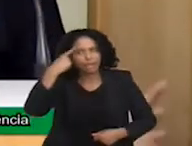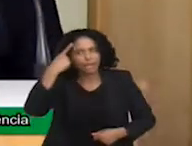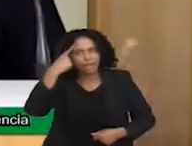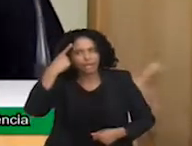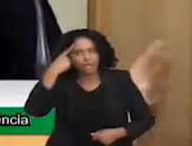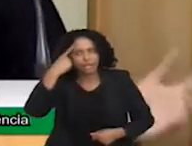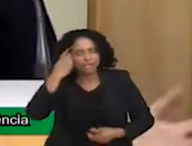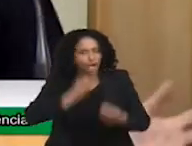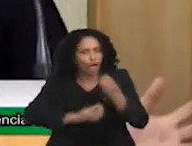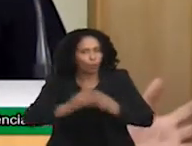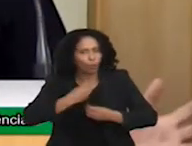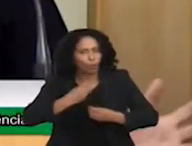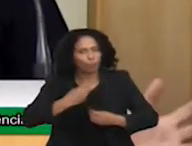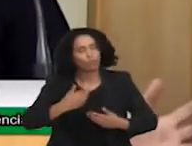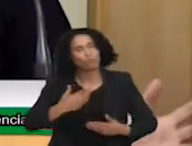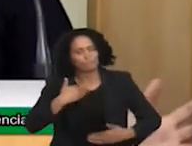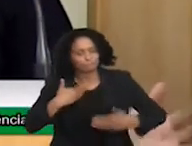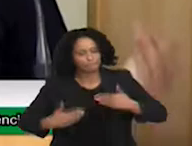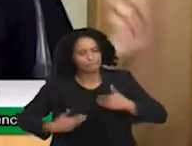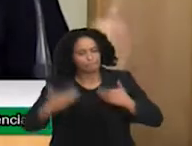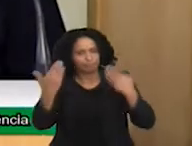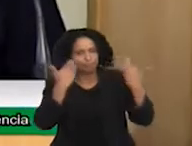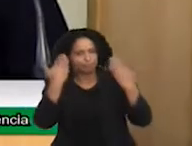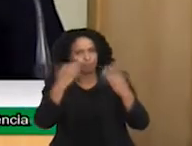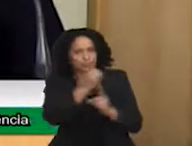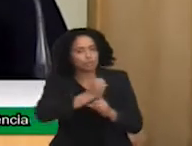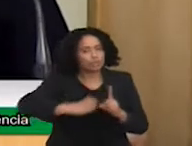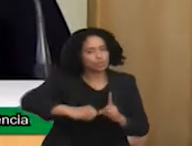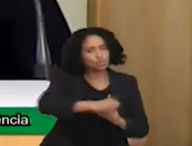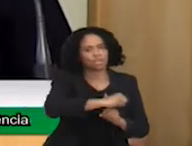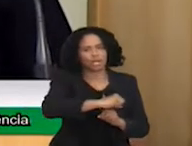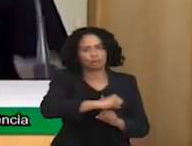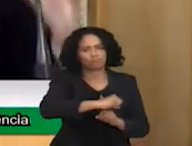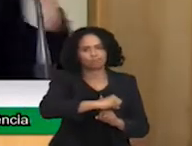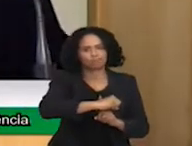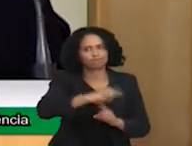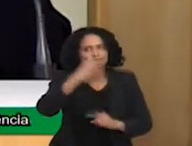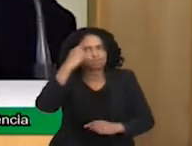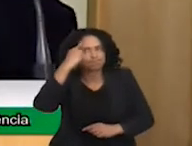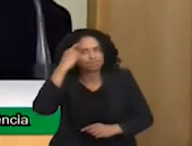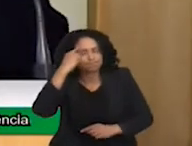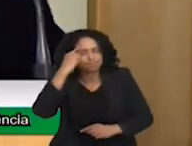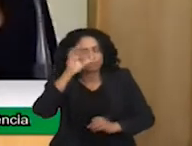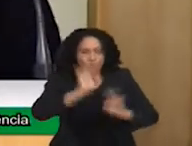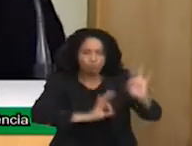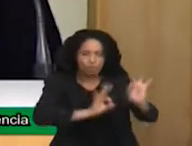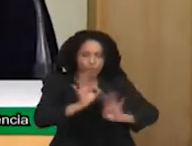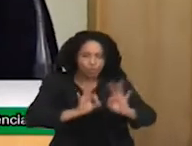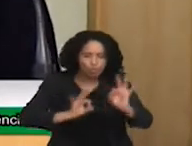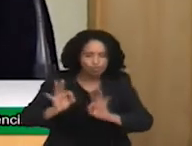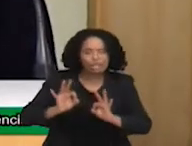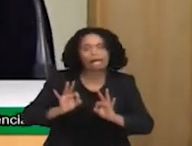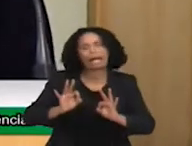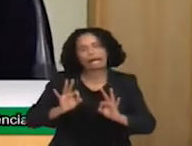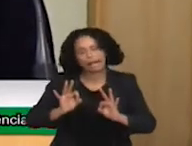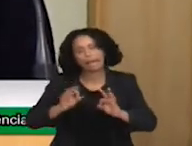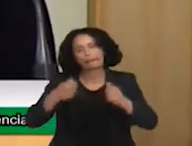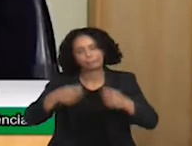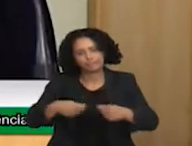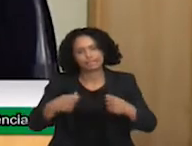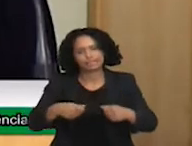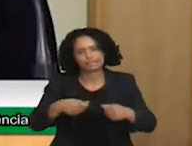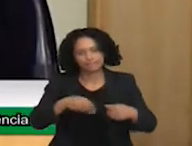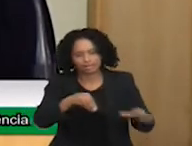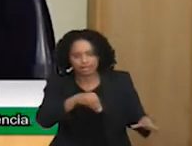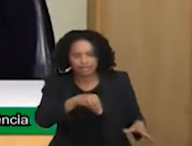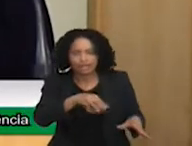biopsicossocialmente. Trazer essa integração. Começar a entender que a integração faz parte da inclusão,